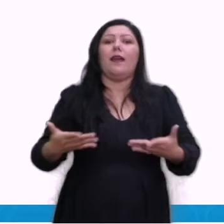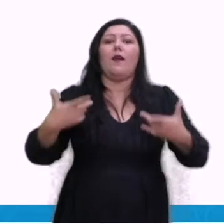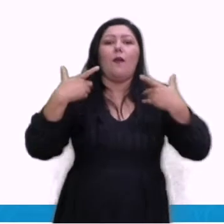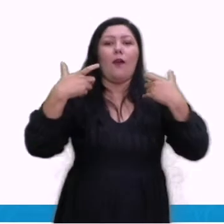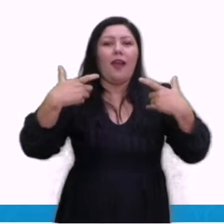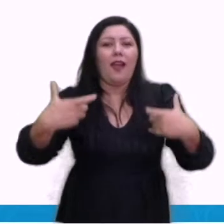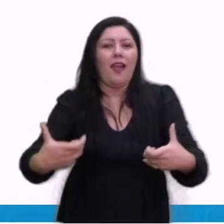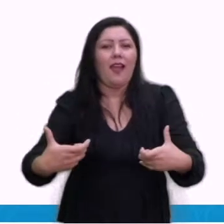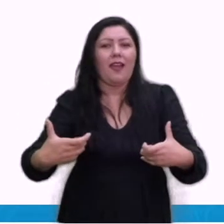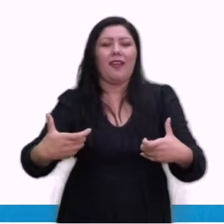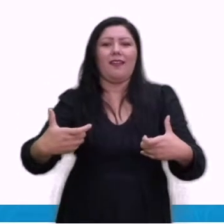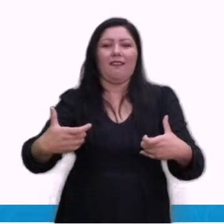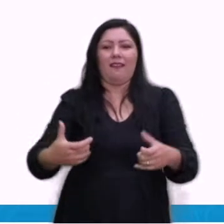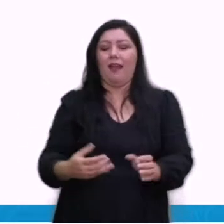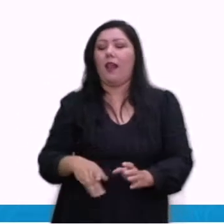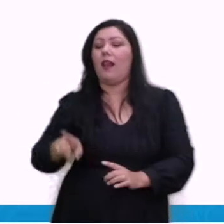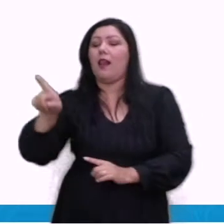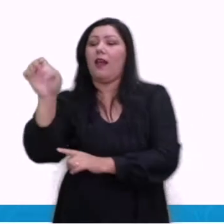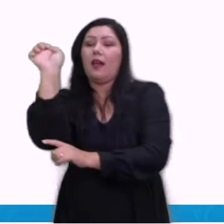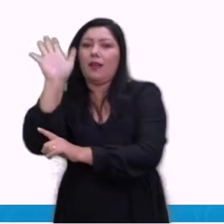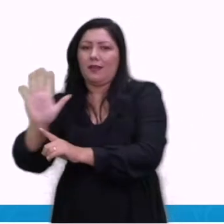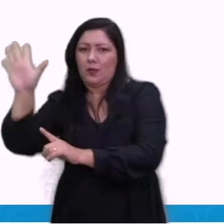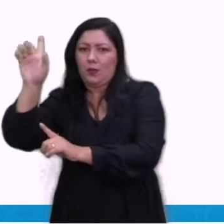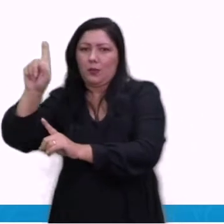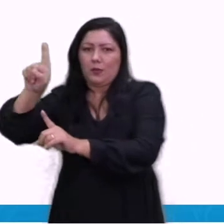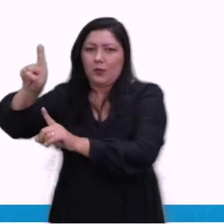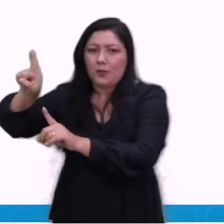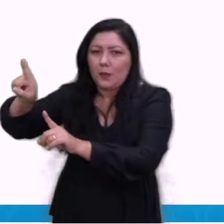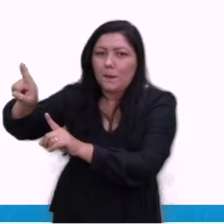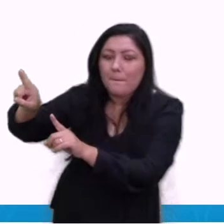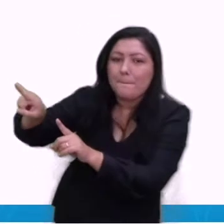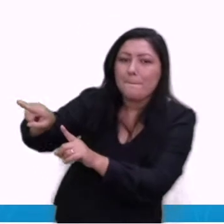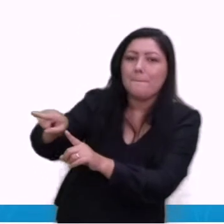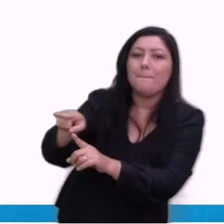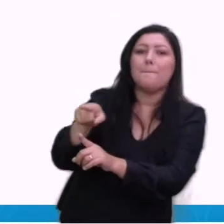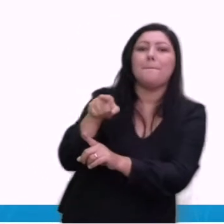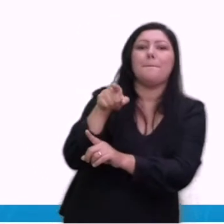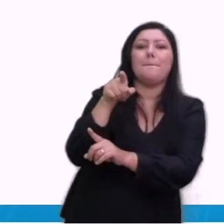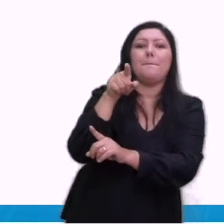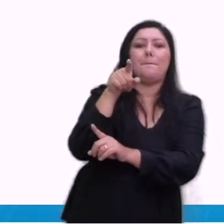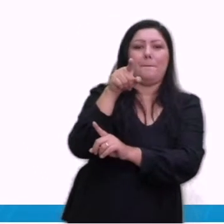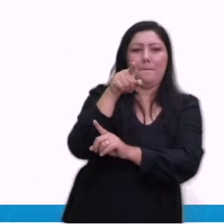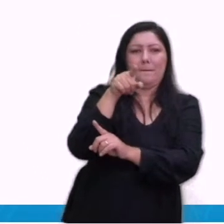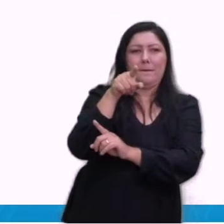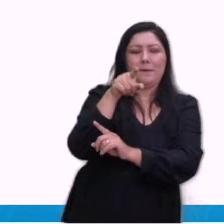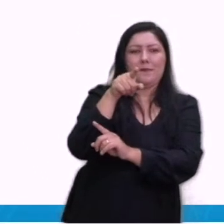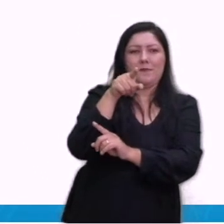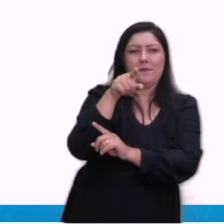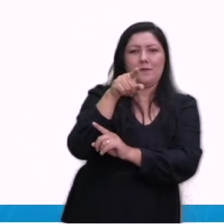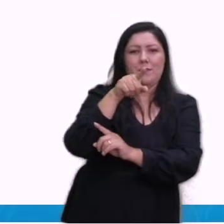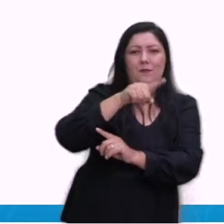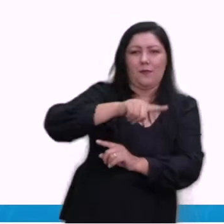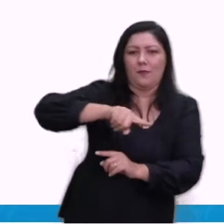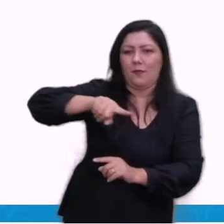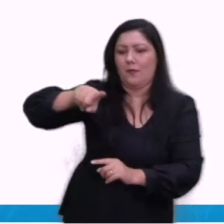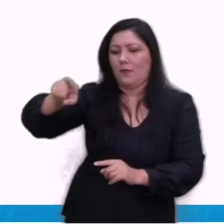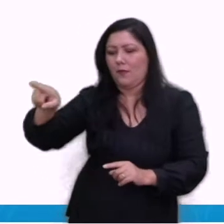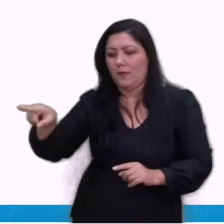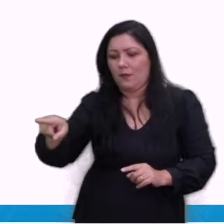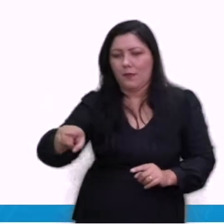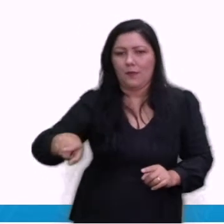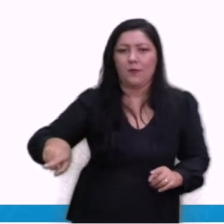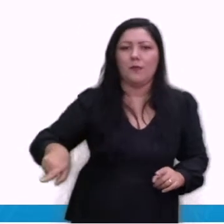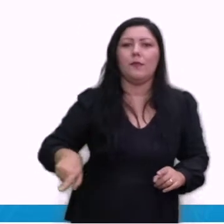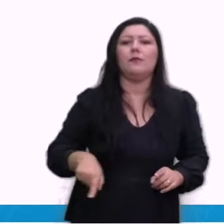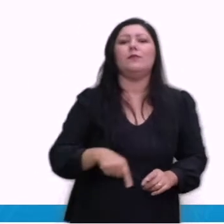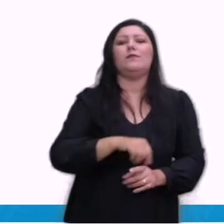aqui ela sai da Europa e ela já toma ares mundiais. Ela